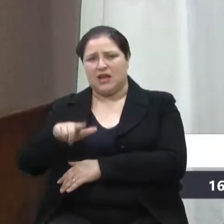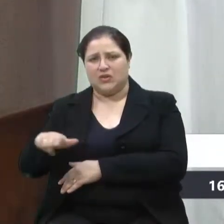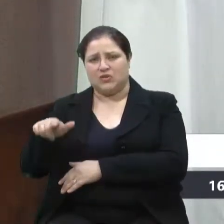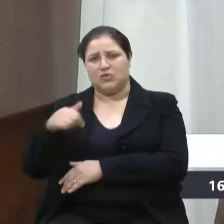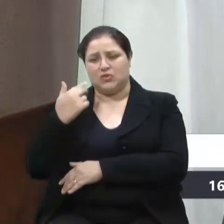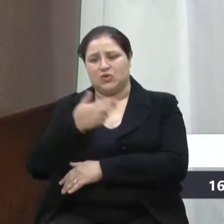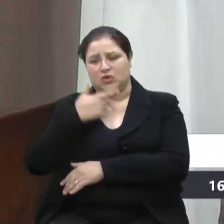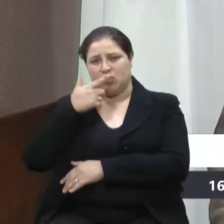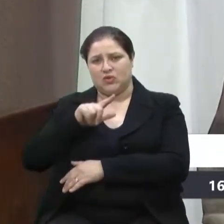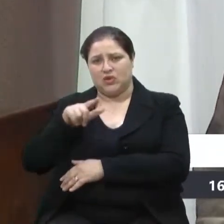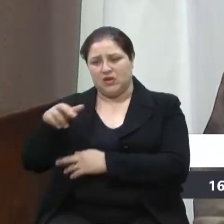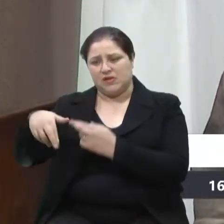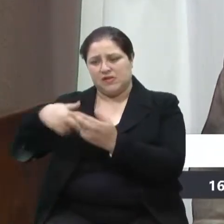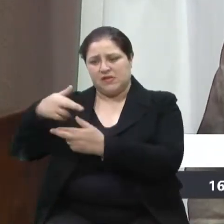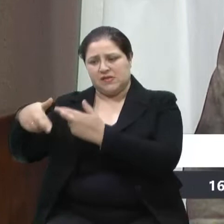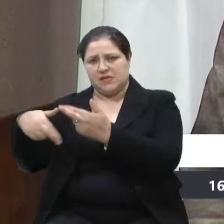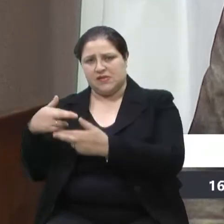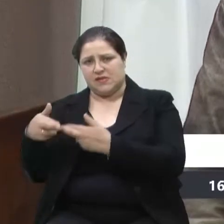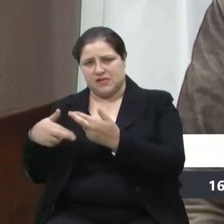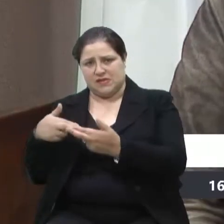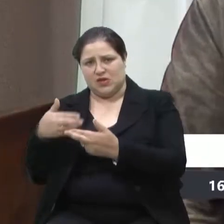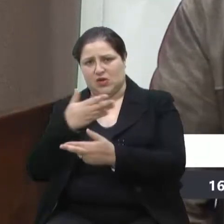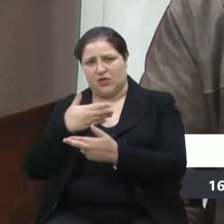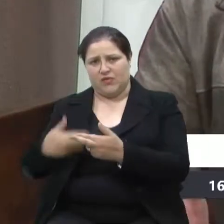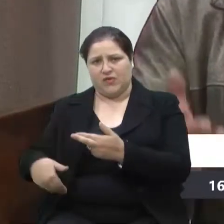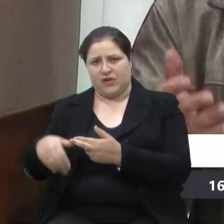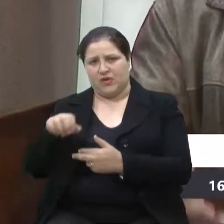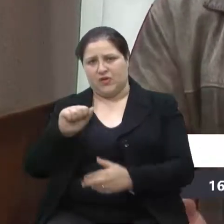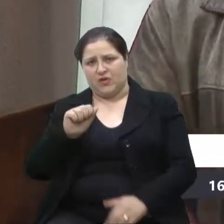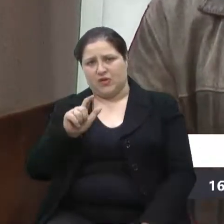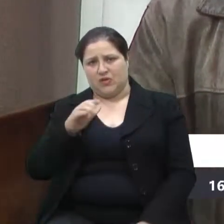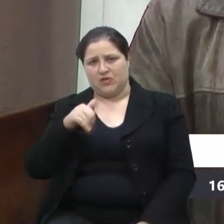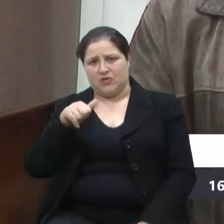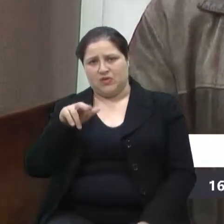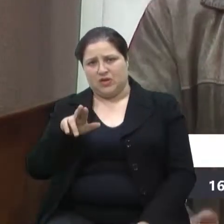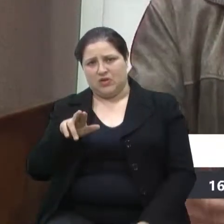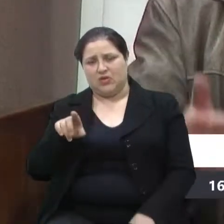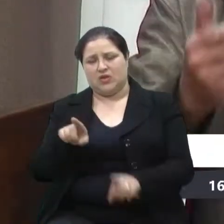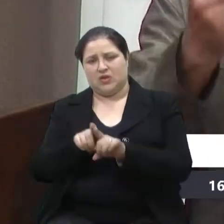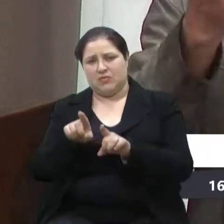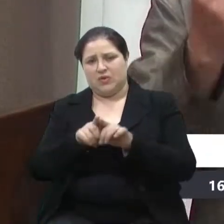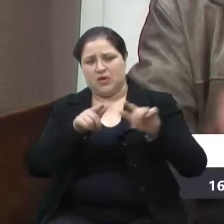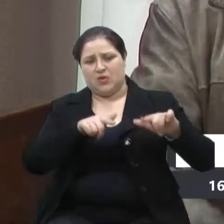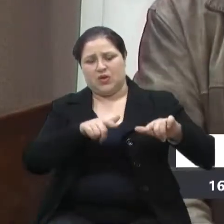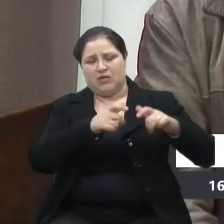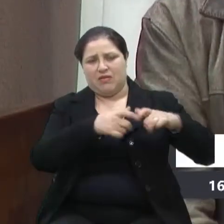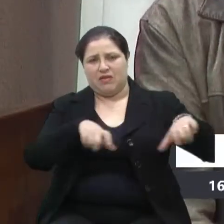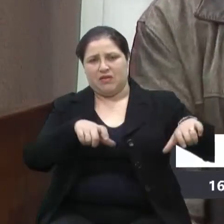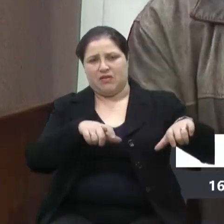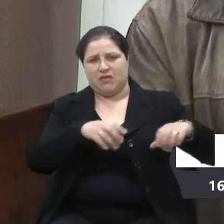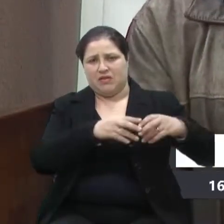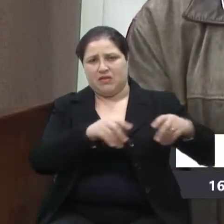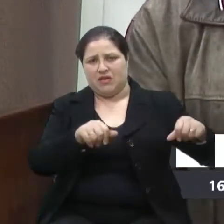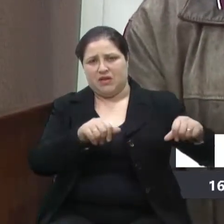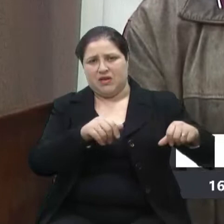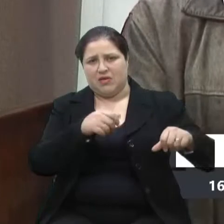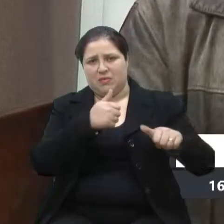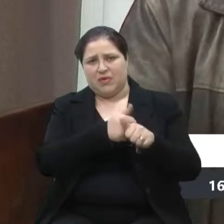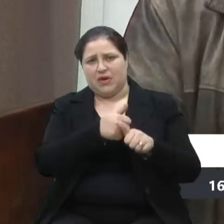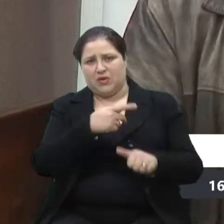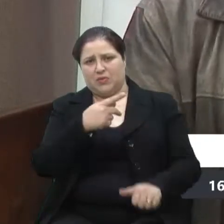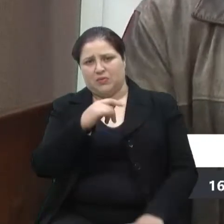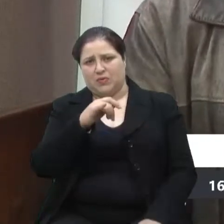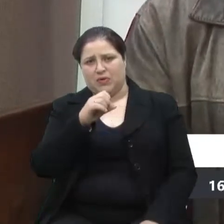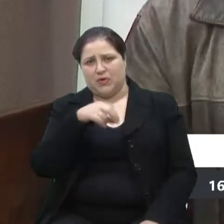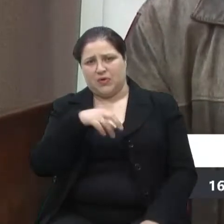conseguiu revitalizar no governo Alceu. Enfim, no campo de terra do Pioneiro, Rua dos Canários, atrás da Designer, que